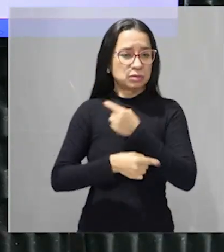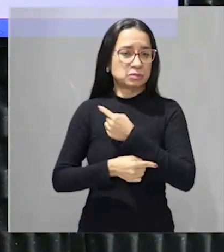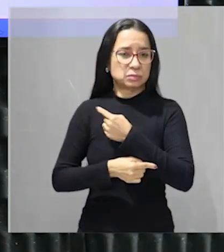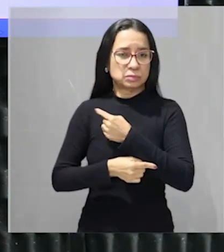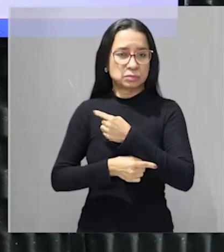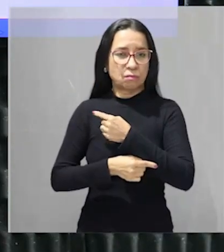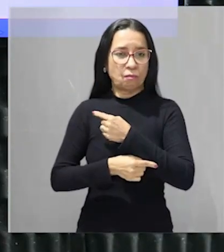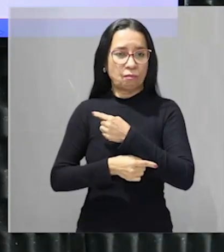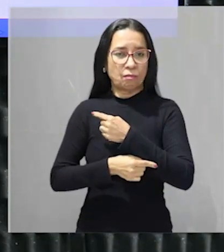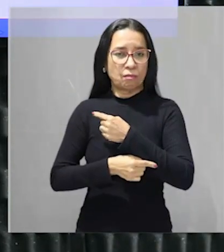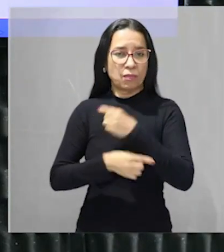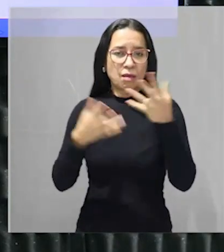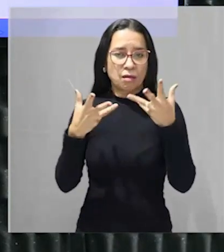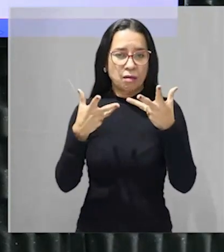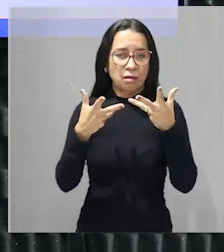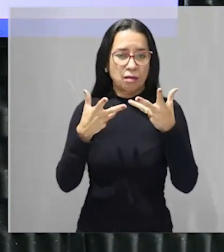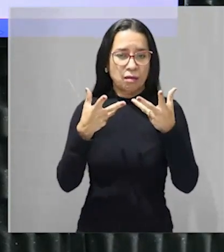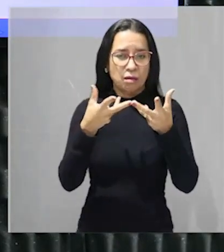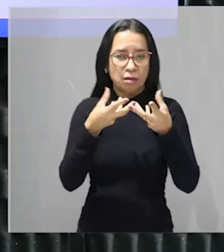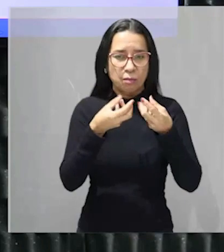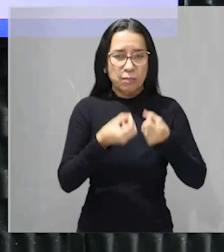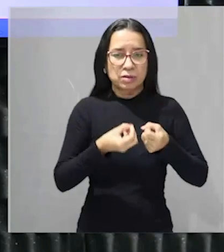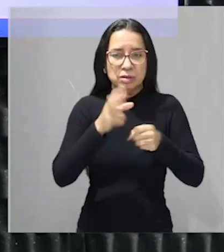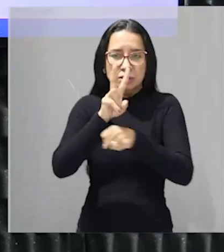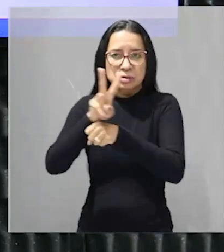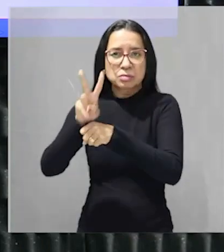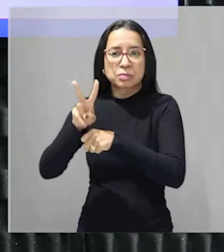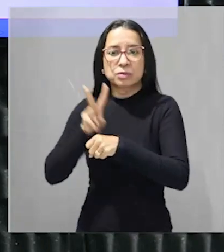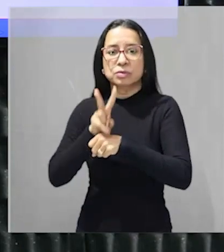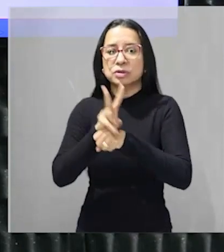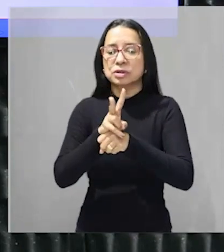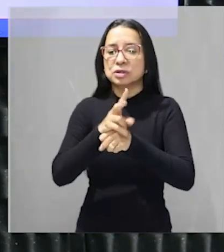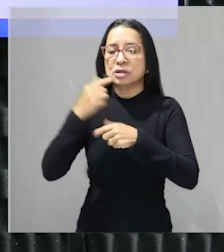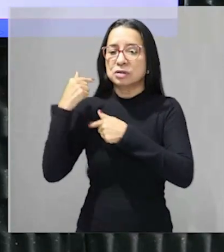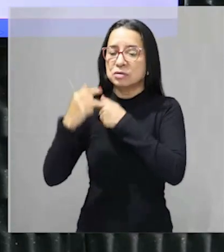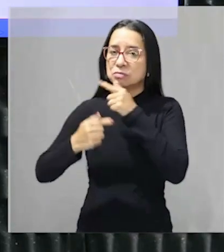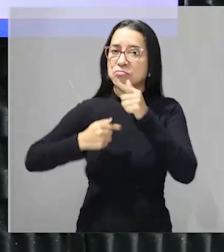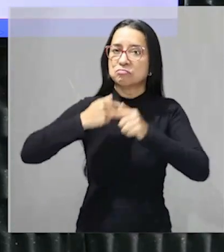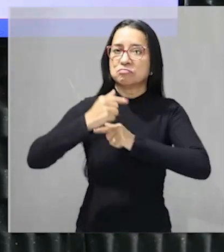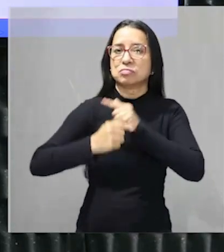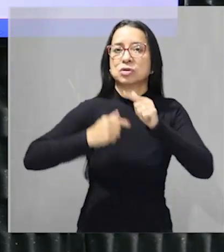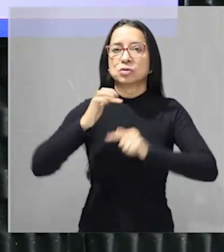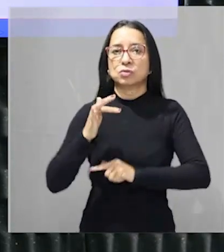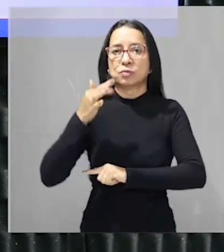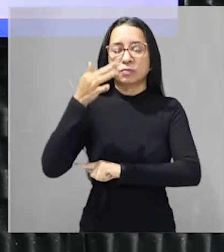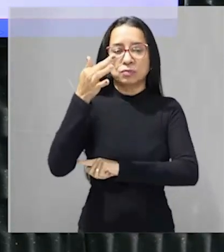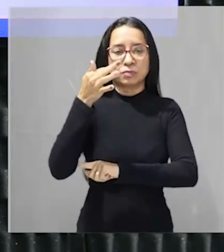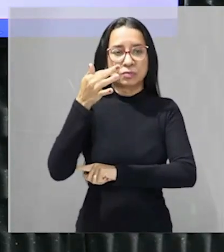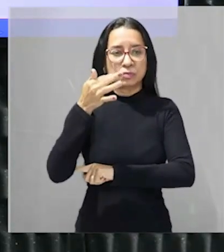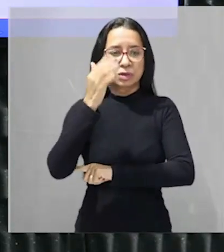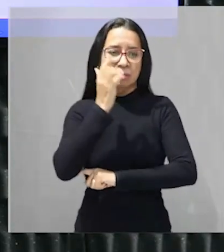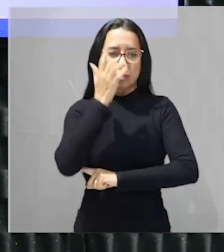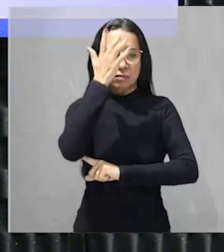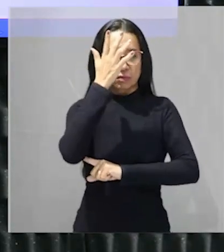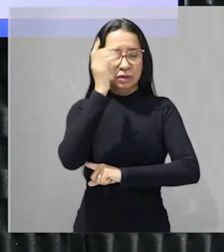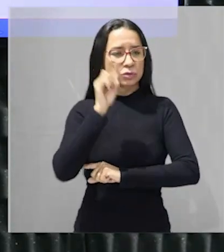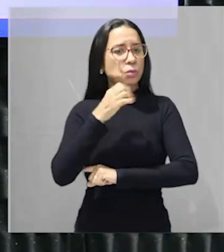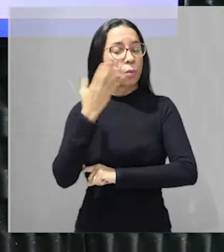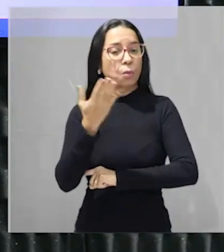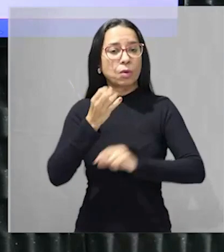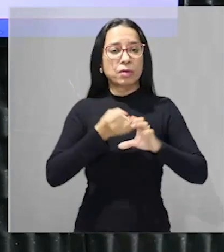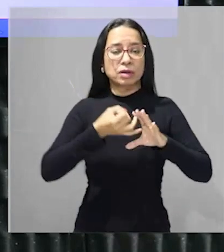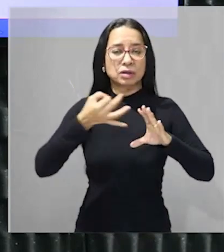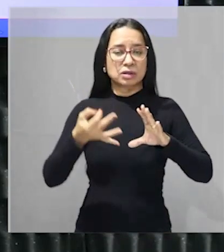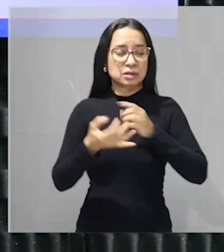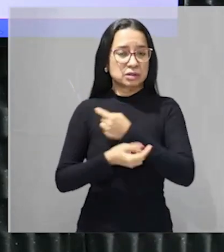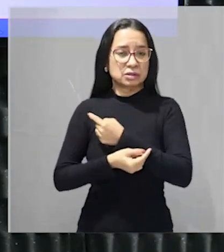capacidade de proteger as gerações futuras né galera então fica fácil qual característica